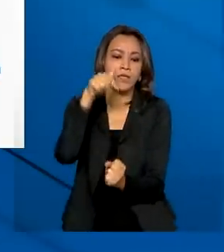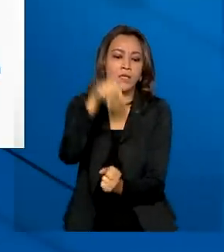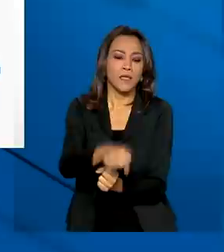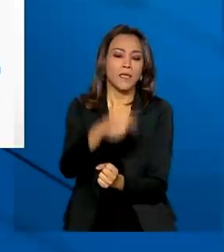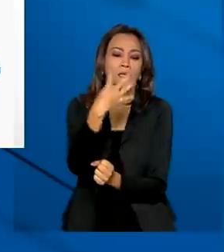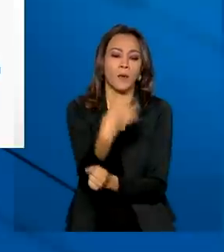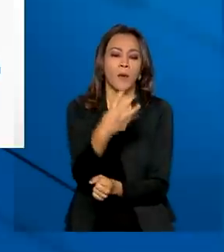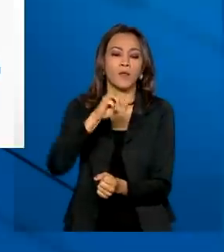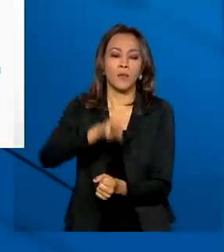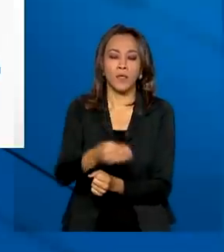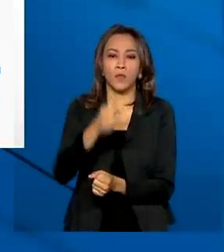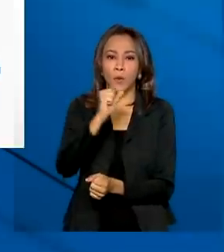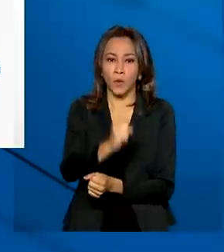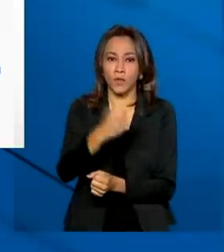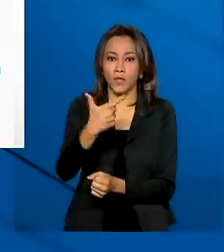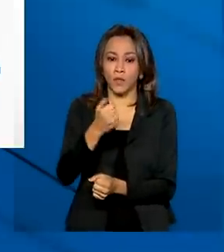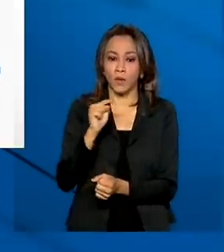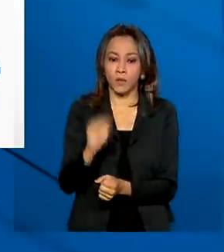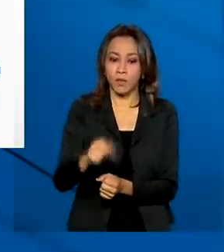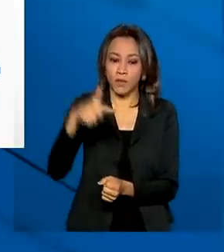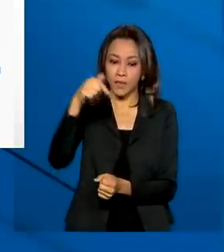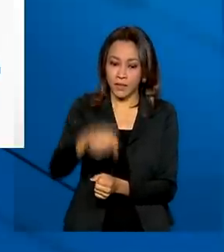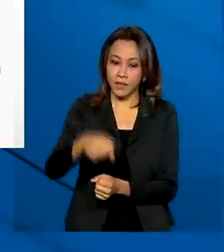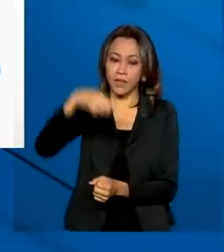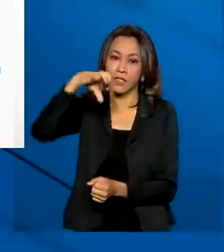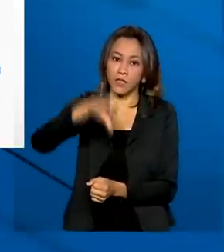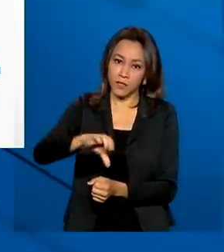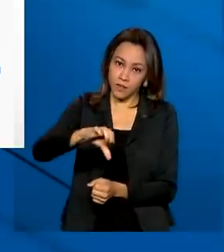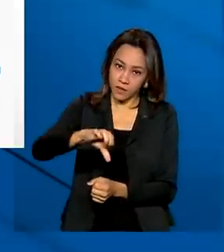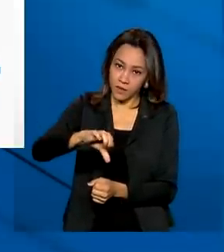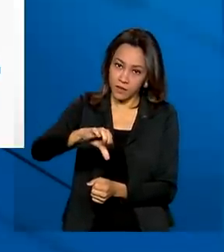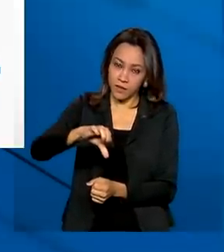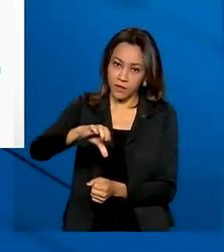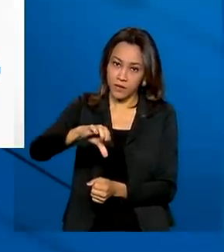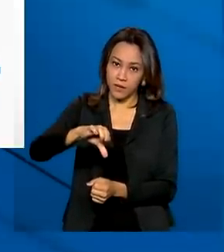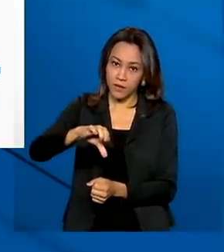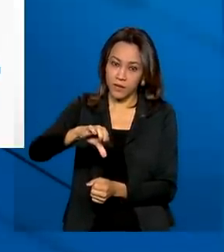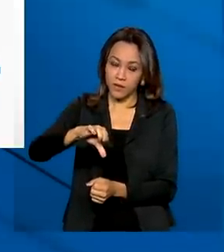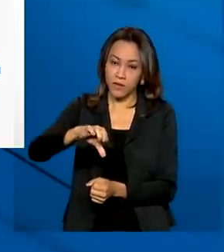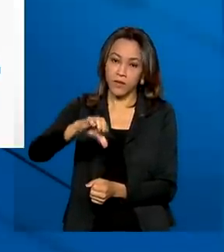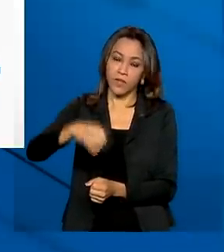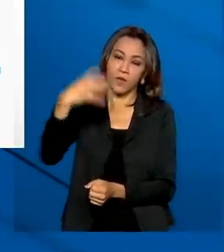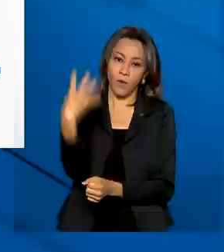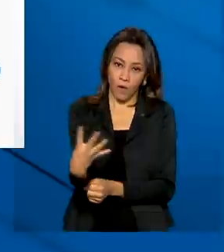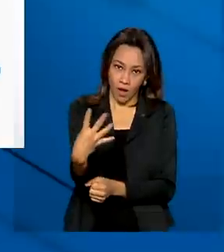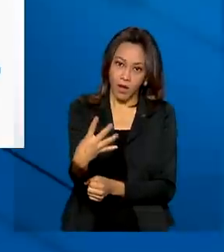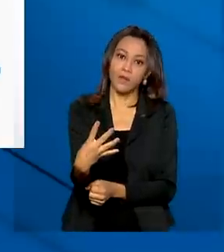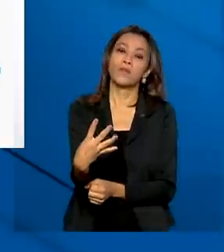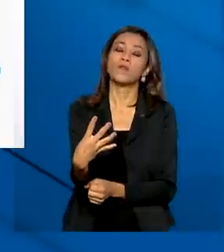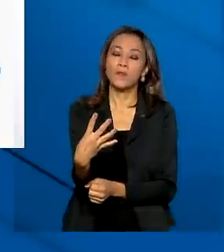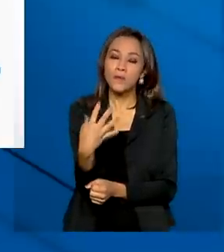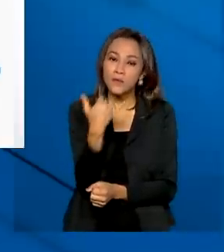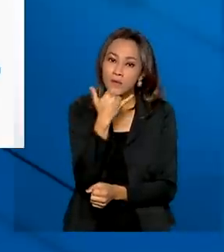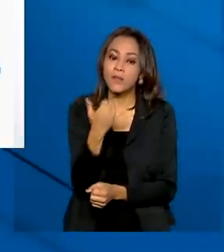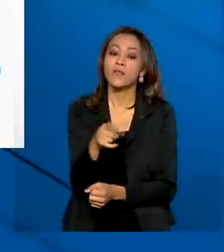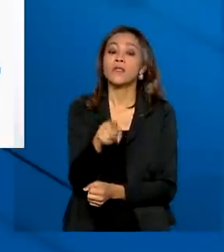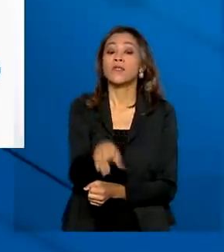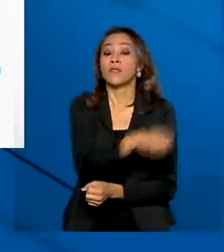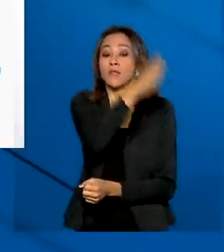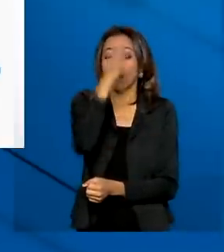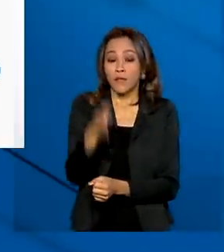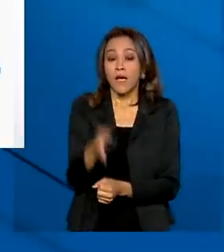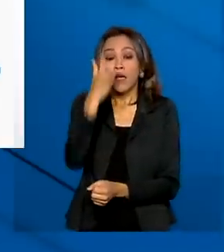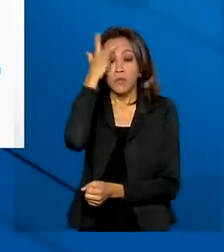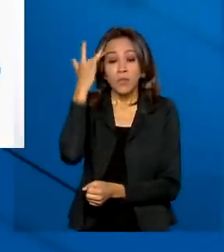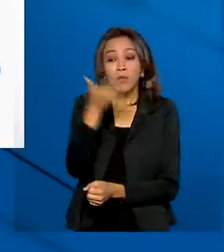.812.794.794 doses, perdão. E as doses, as